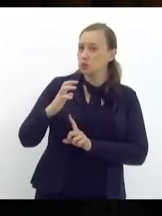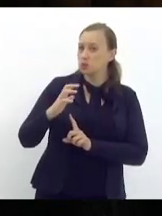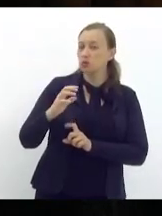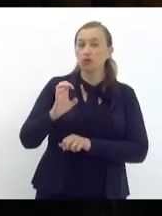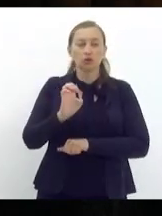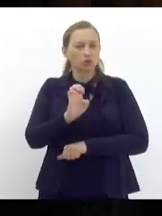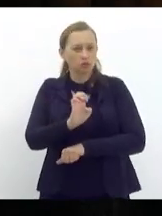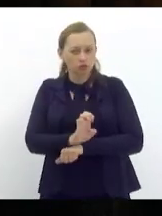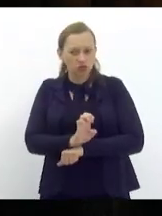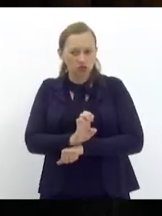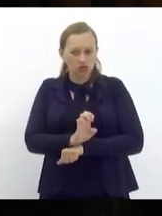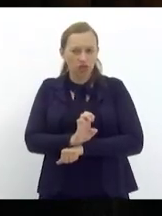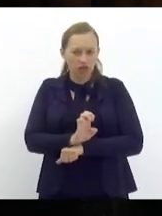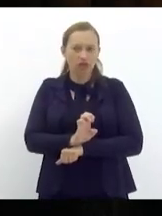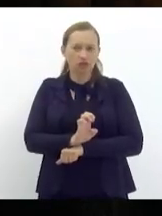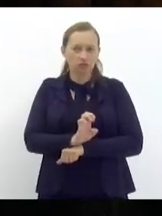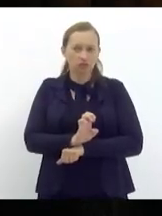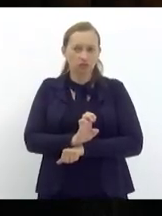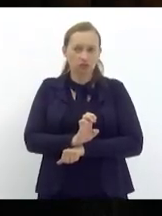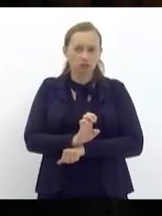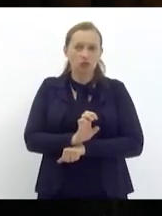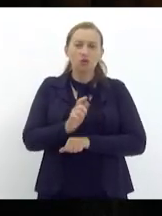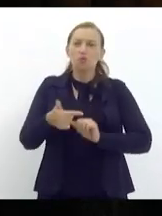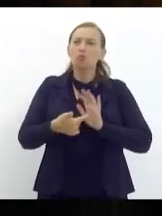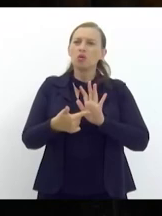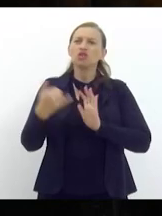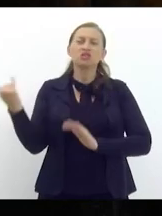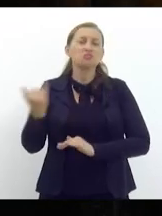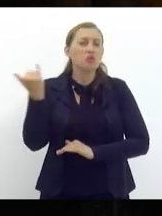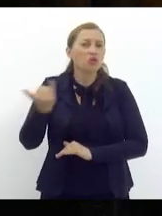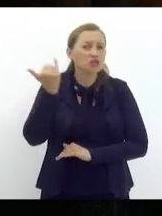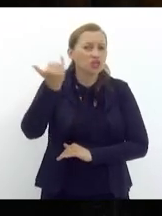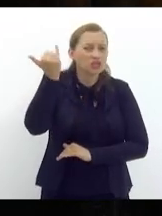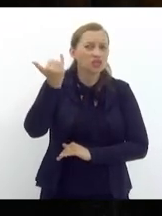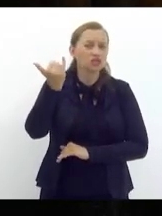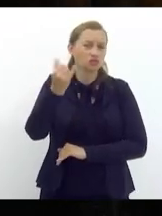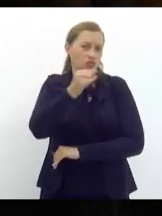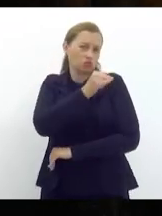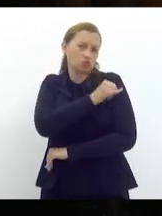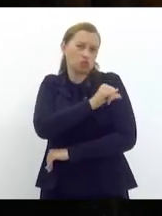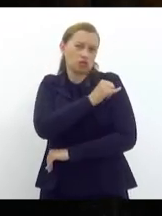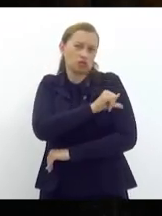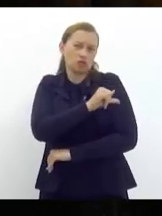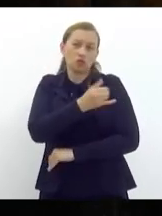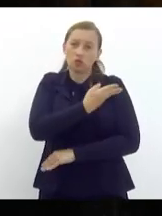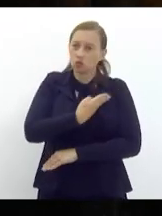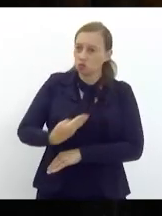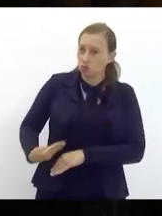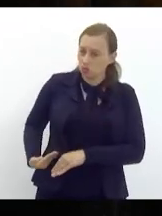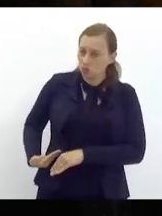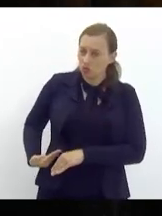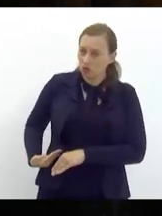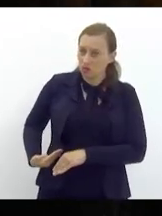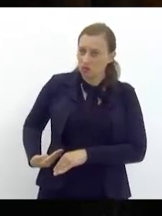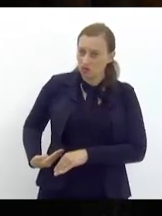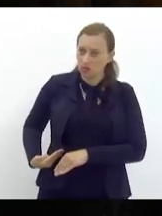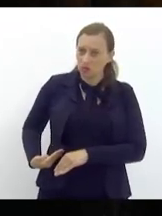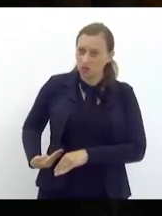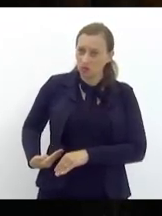estado da importância do Rio de Janeiro num governo amplo